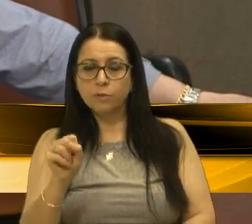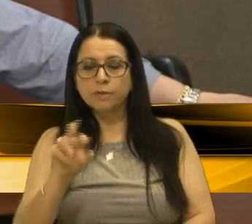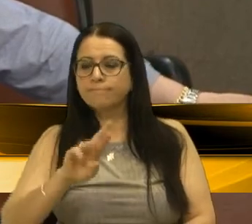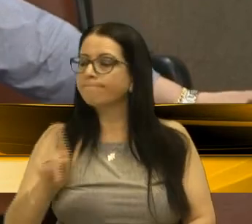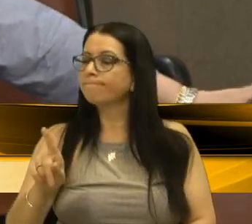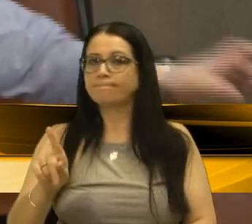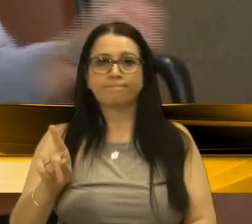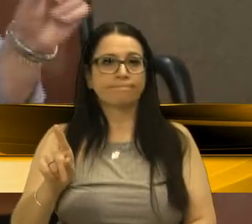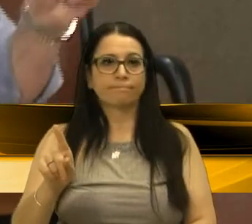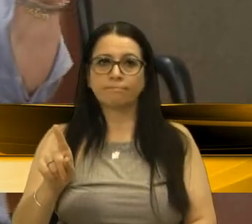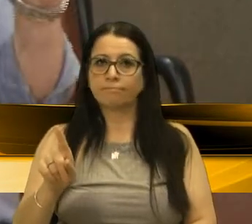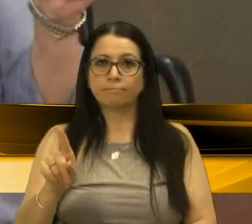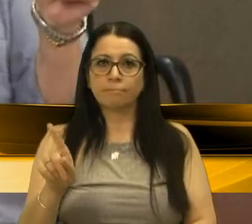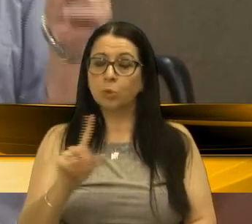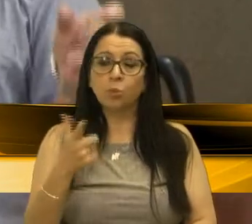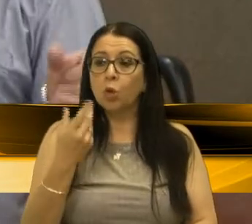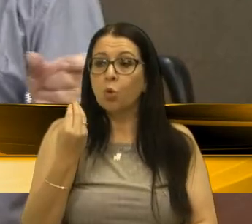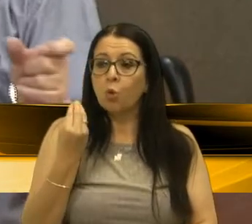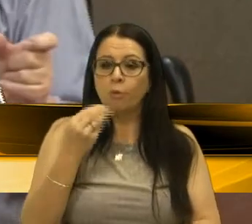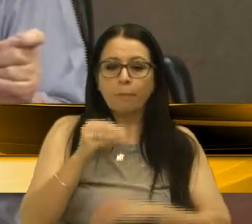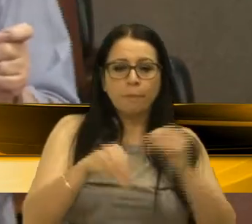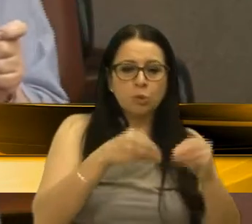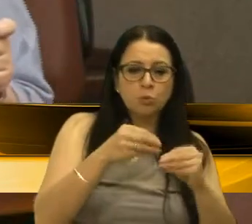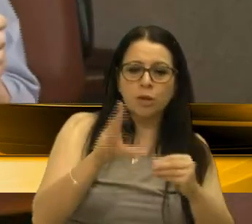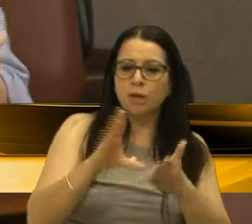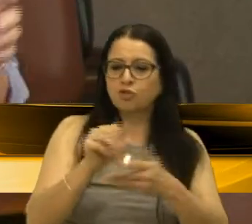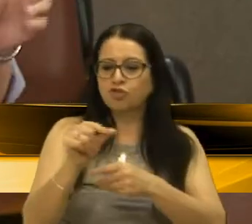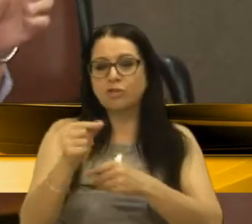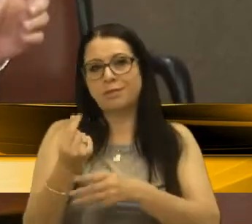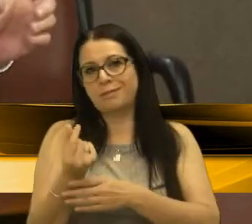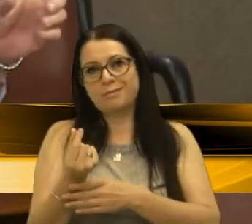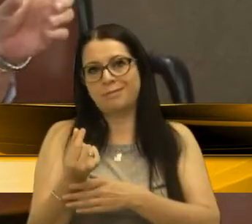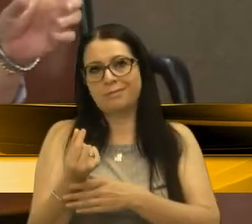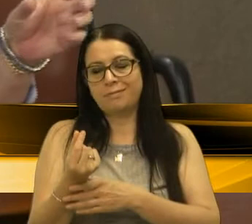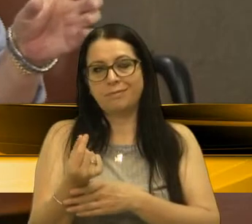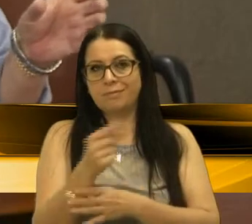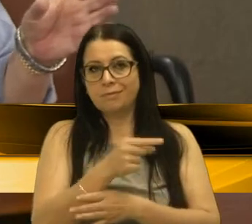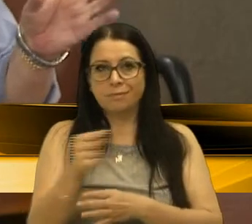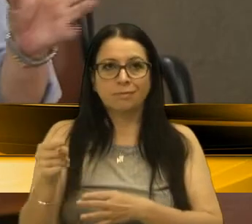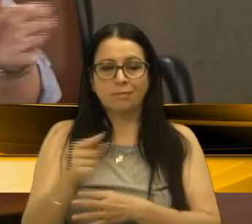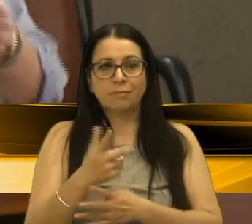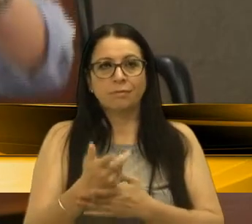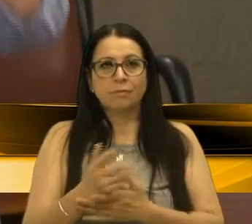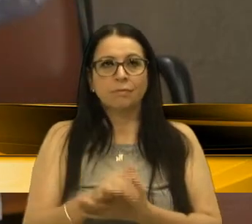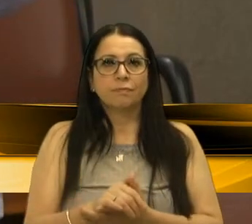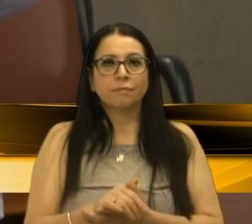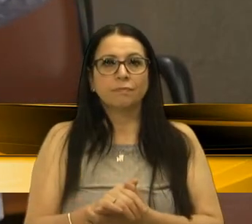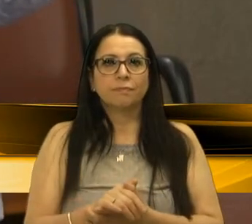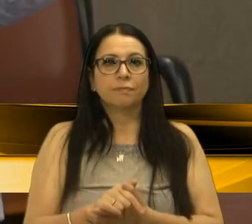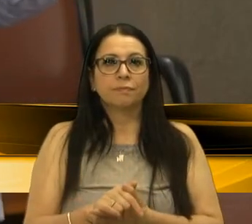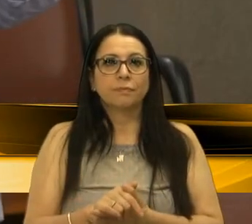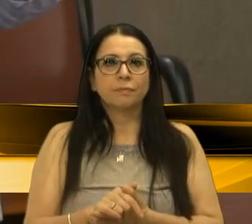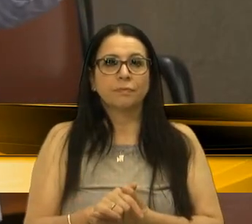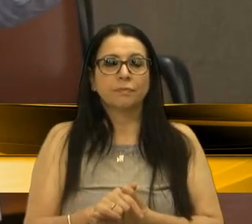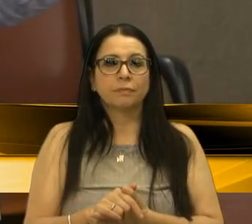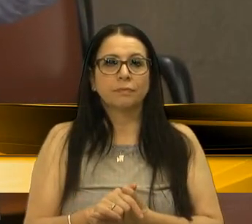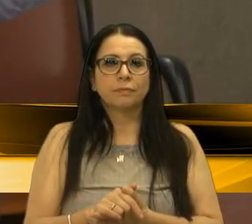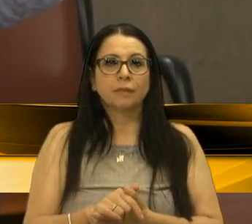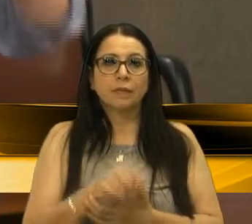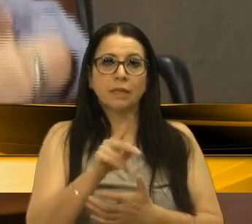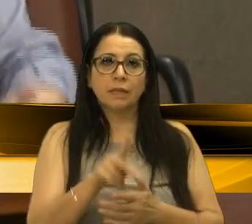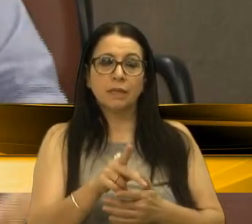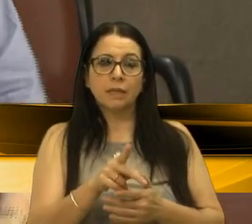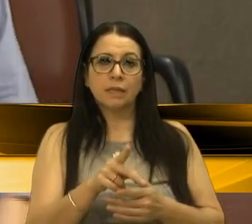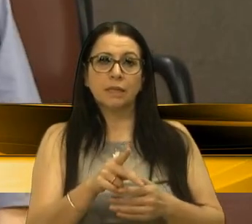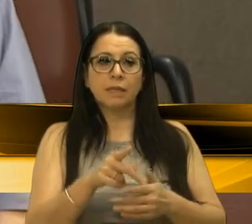porque você não tem como misturar recursos. Não tem como misturar recursos que são, que é uma